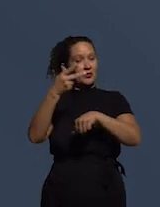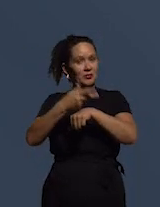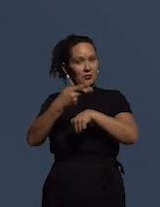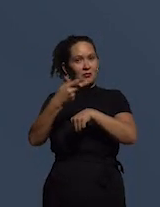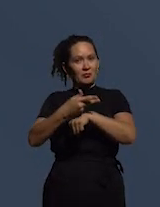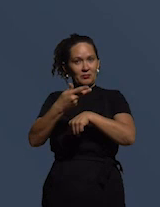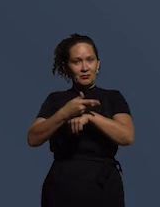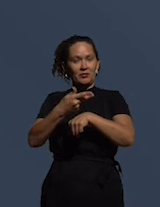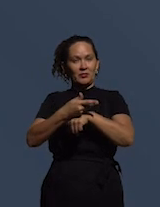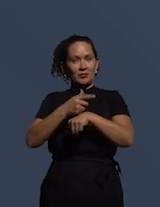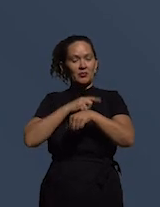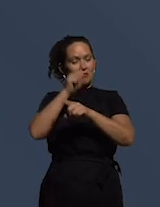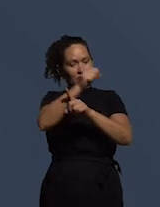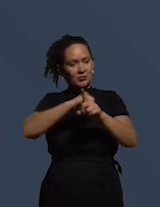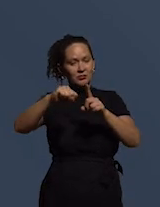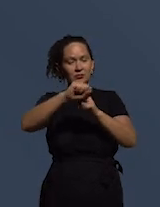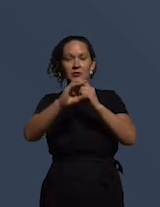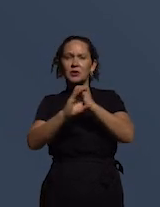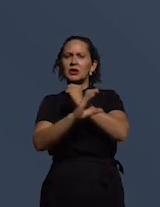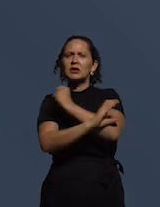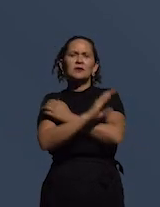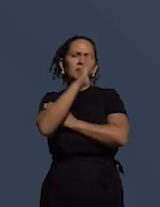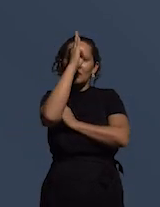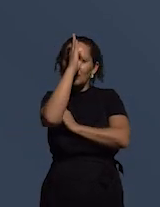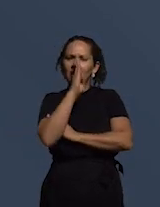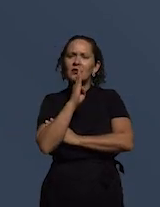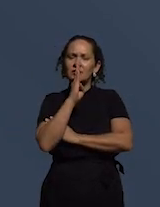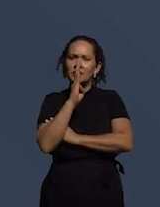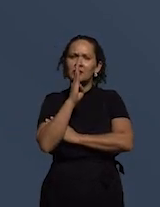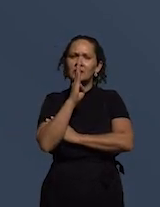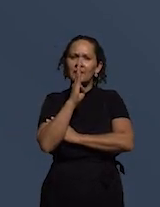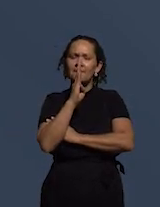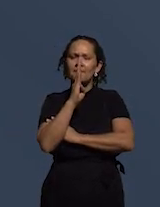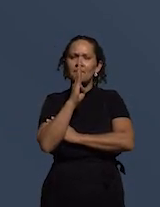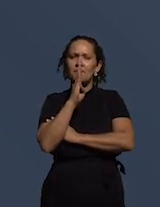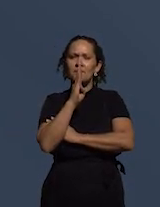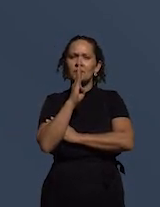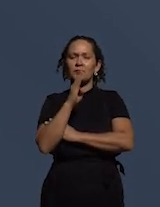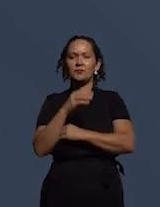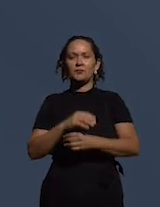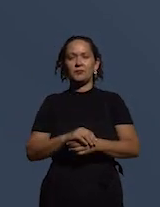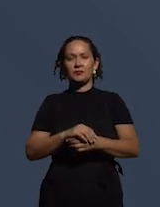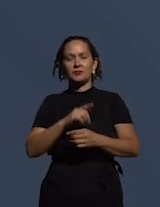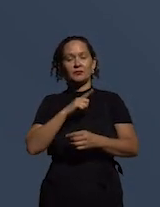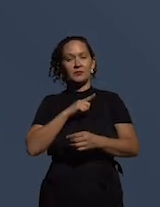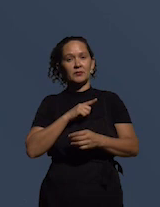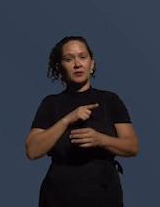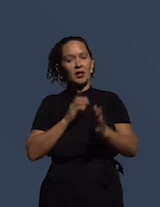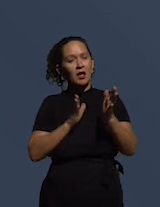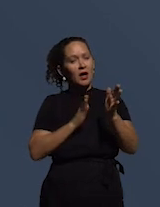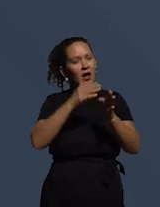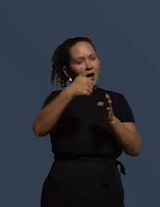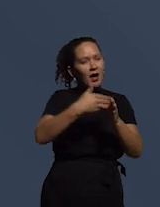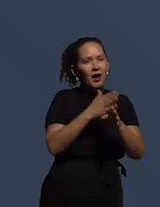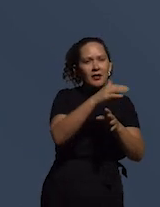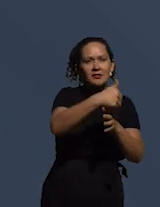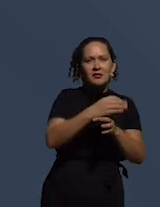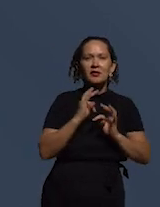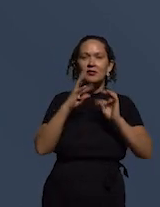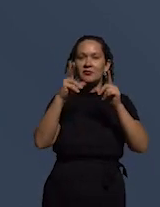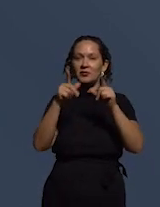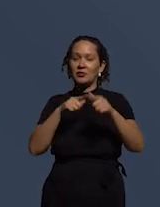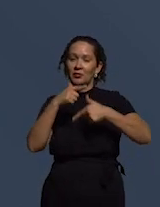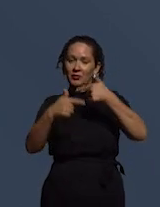treinamento para a sociedade civil gratuito é um treinamento muito bom vocês têm acesso a todas as publicações da Alina